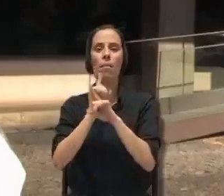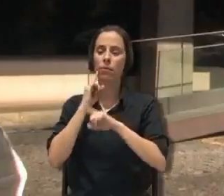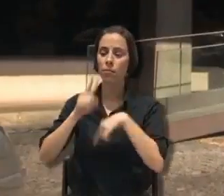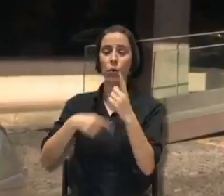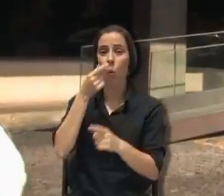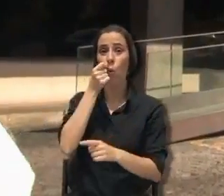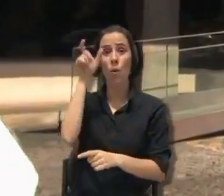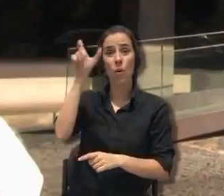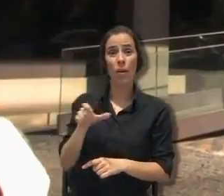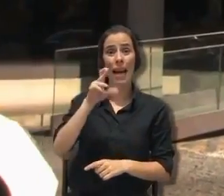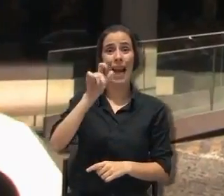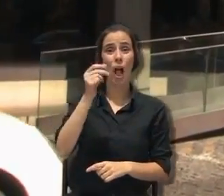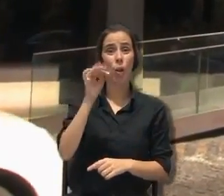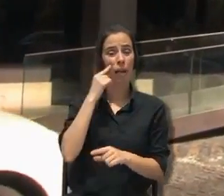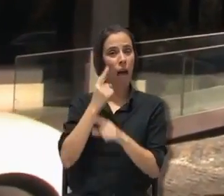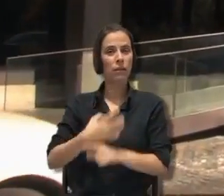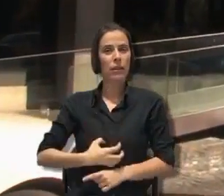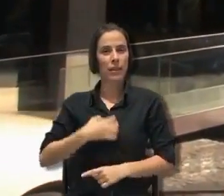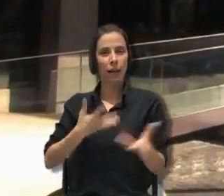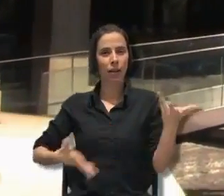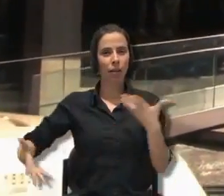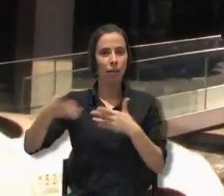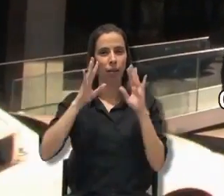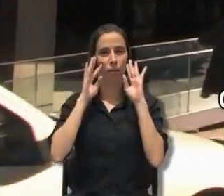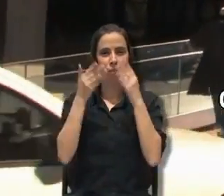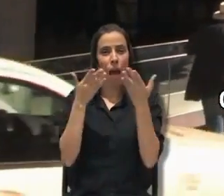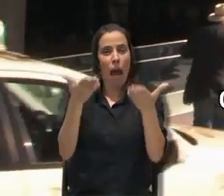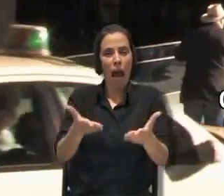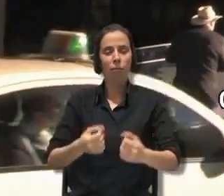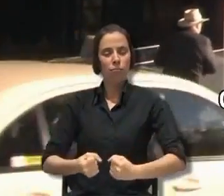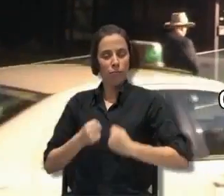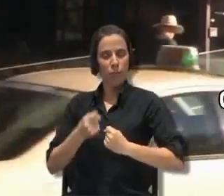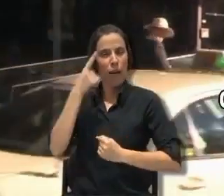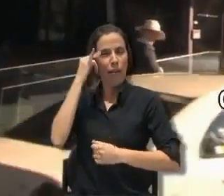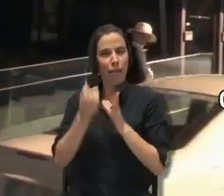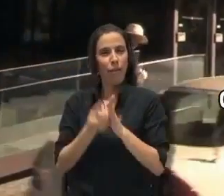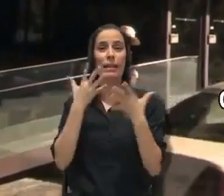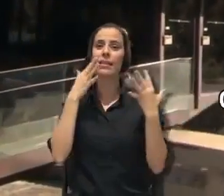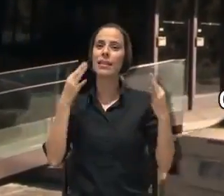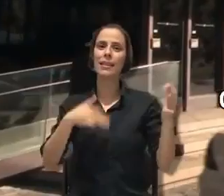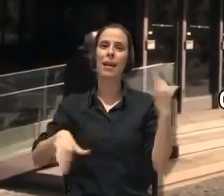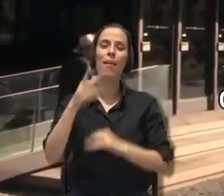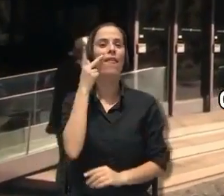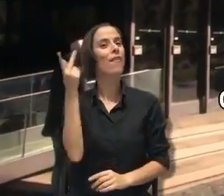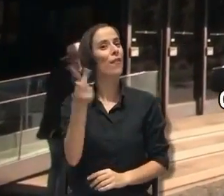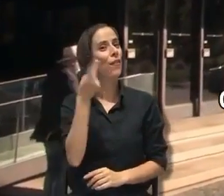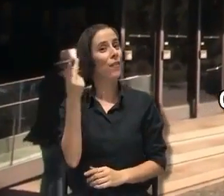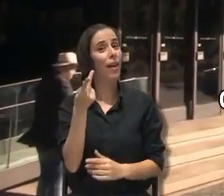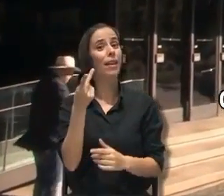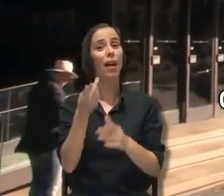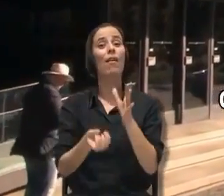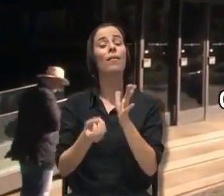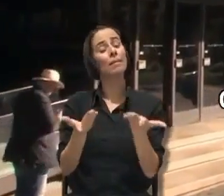Nesta casa, prevalecem os valores de Caluste Gulbenkian. Espiritualidade concentrada, força criadora e